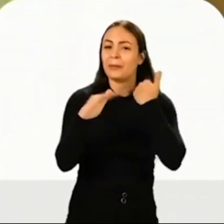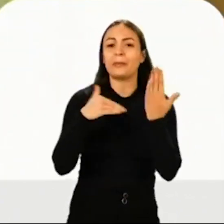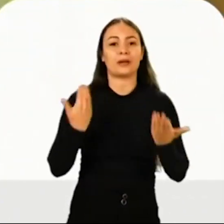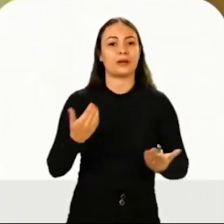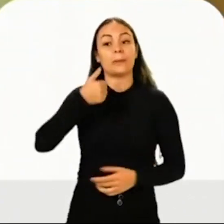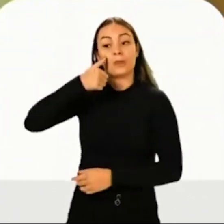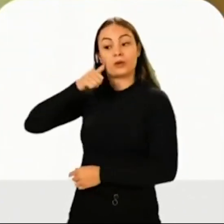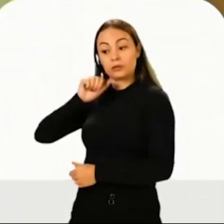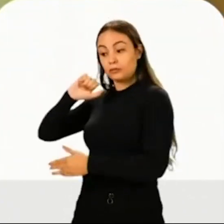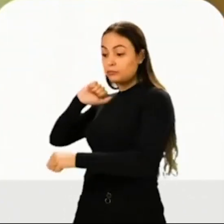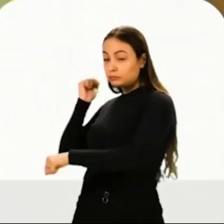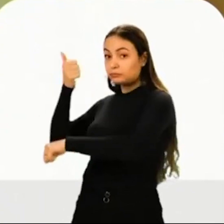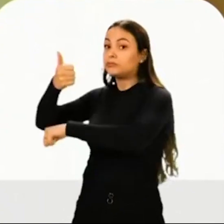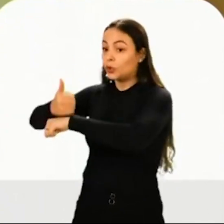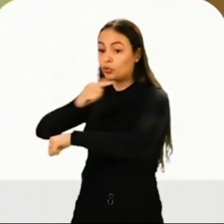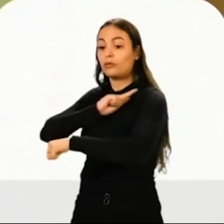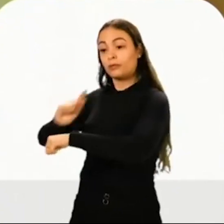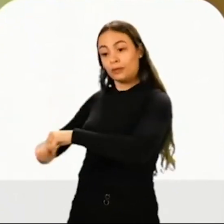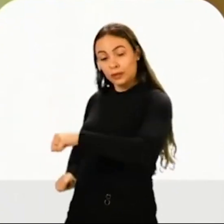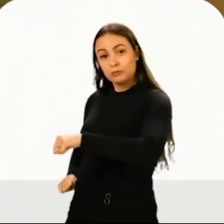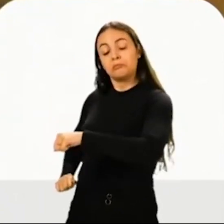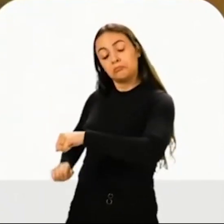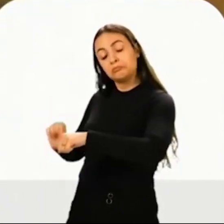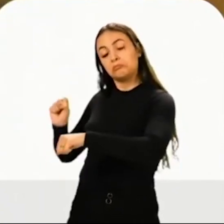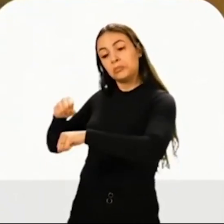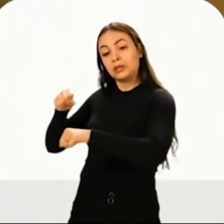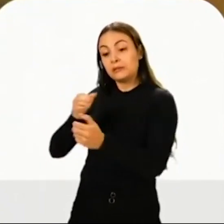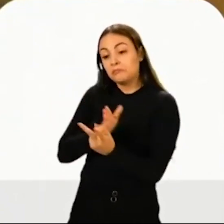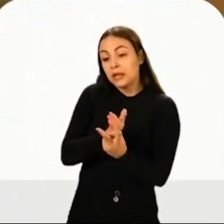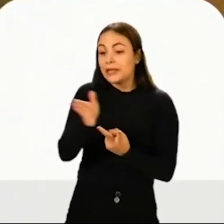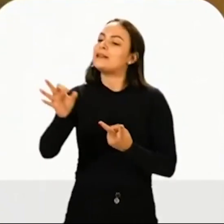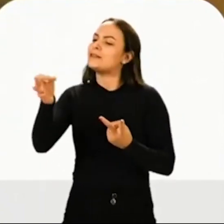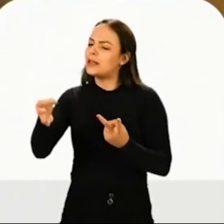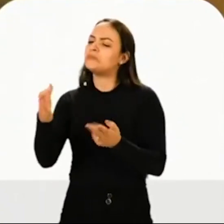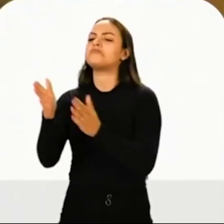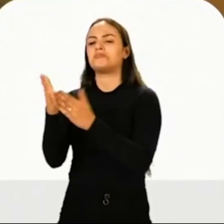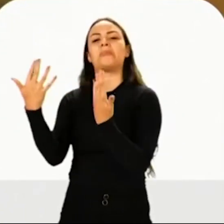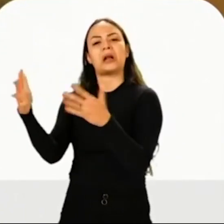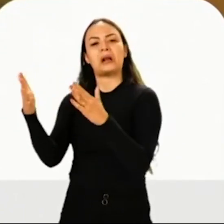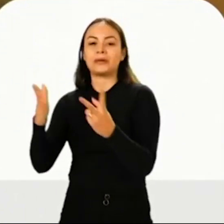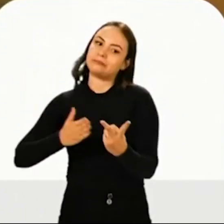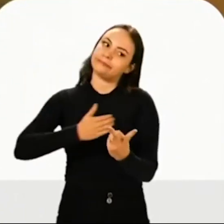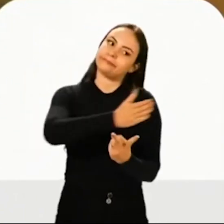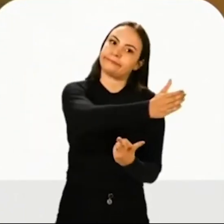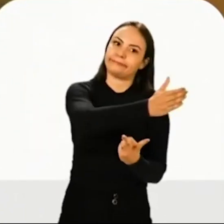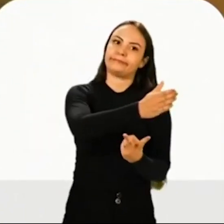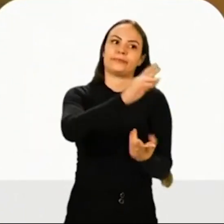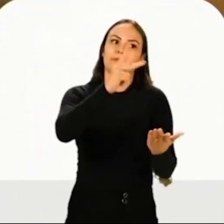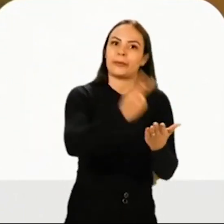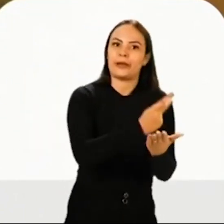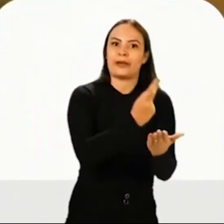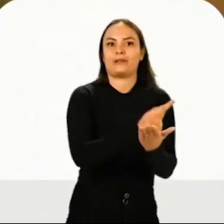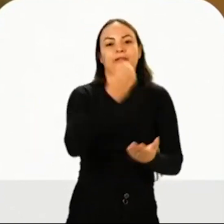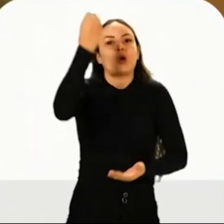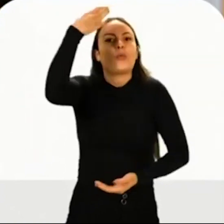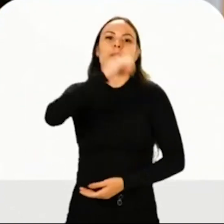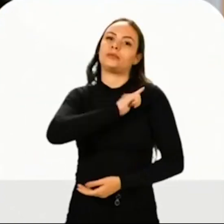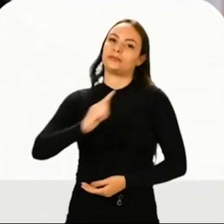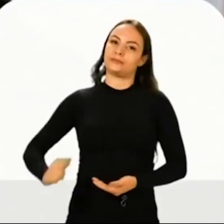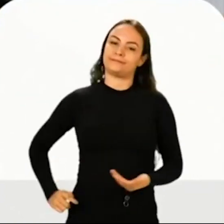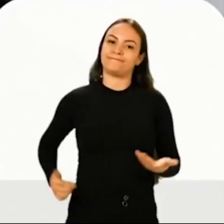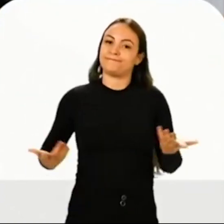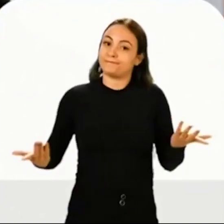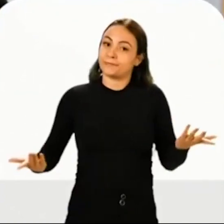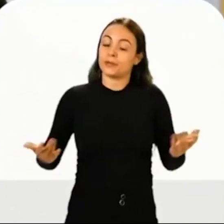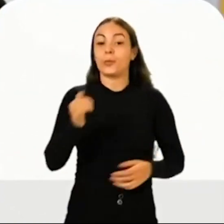Quem foi legitimado no voto para governar é quem está no palácio, se deu certo o mérito dele, mas se deu errado e fracassou, fracassou o governo. O